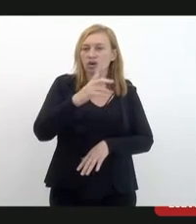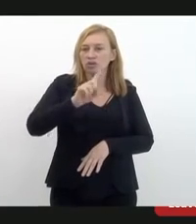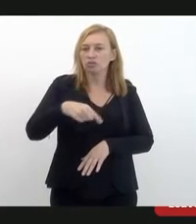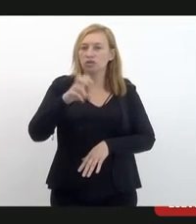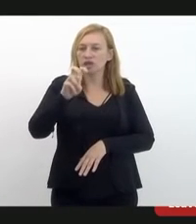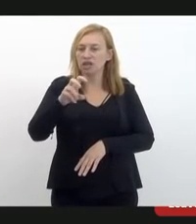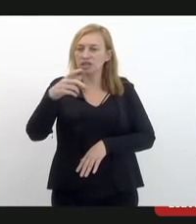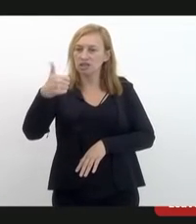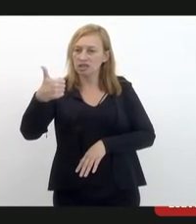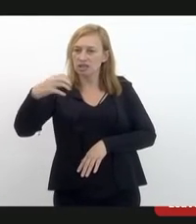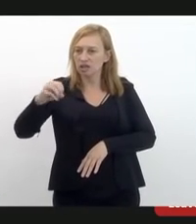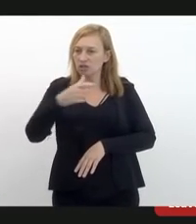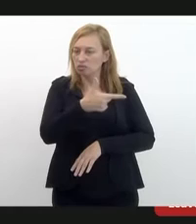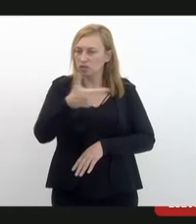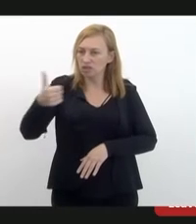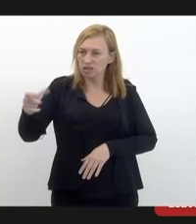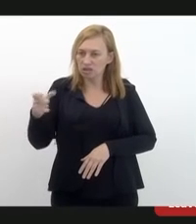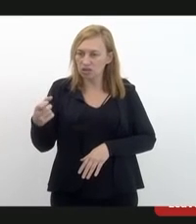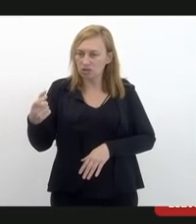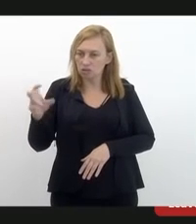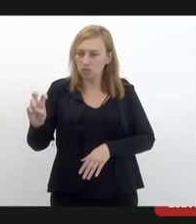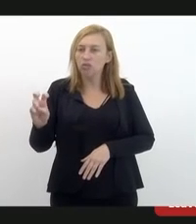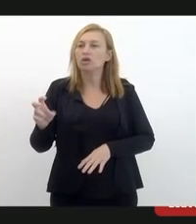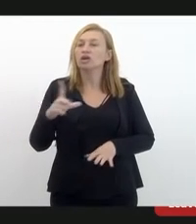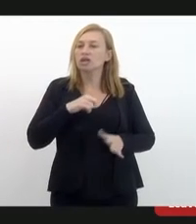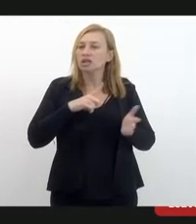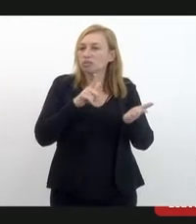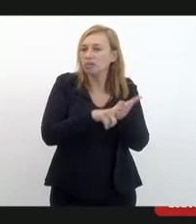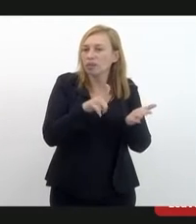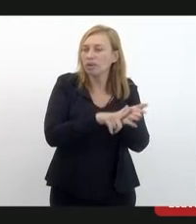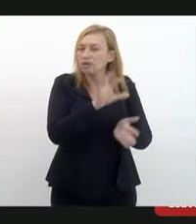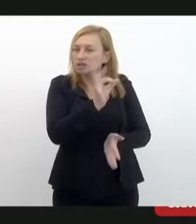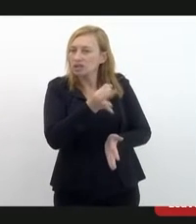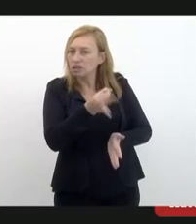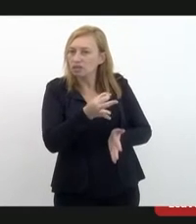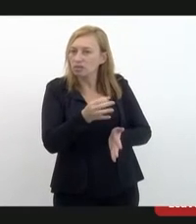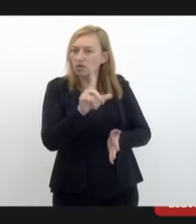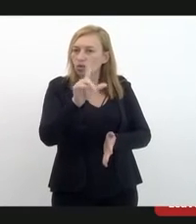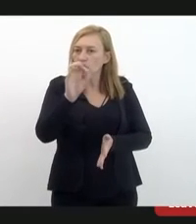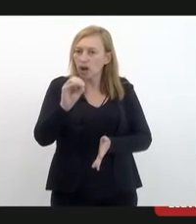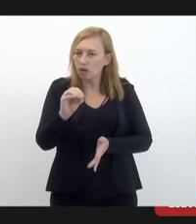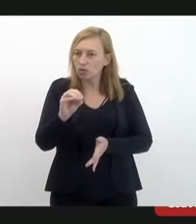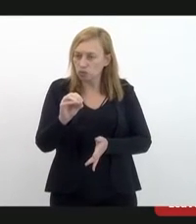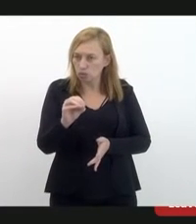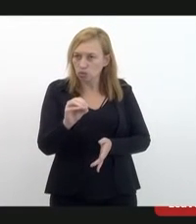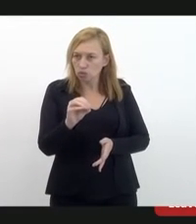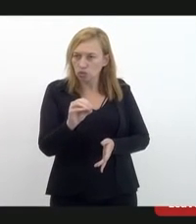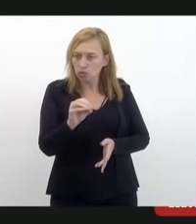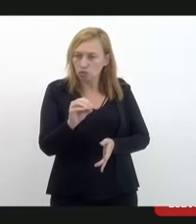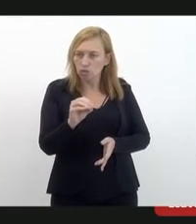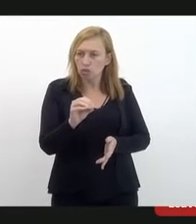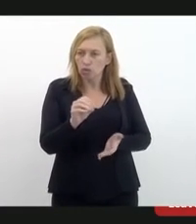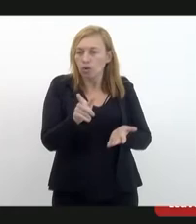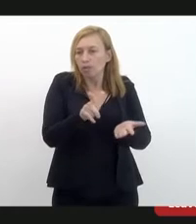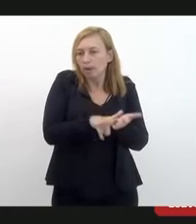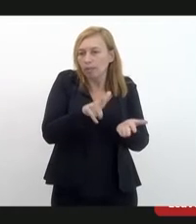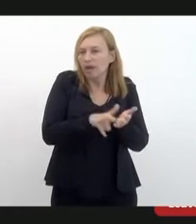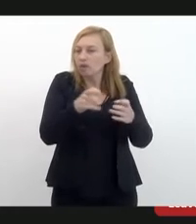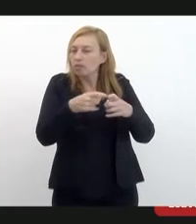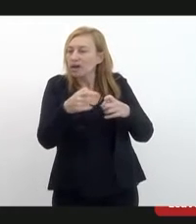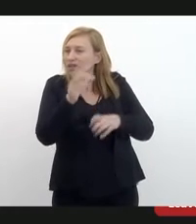2005, no qual nós temos um formulário específico para ser preenchido e o laudo não é um laudo solto, é um laudo que tem que ser feito